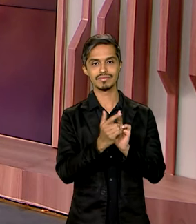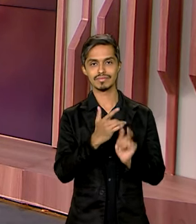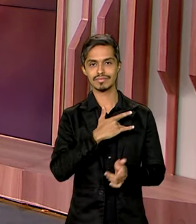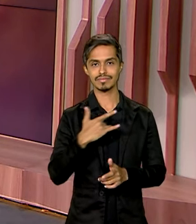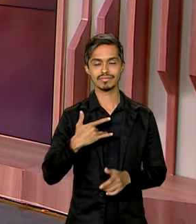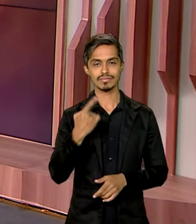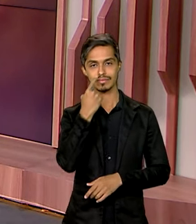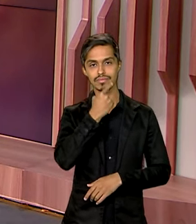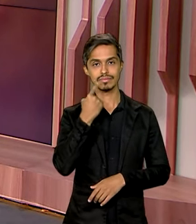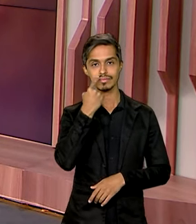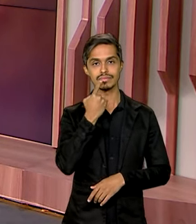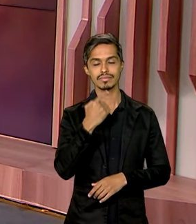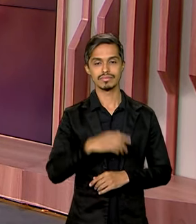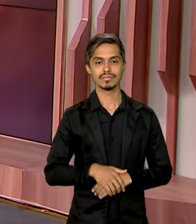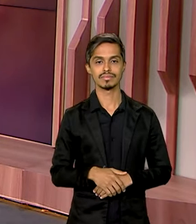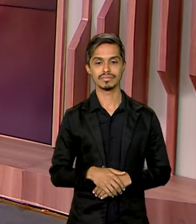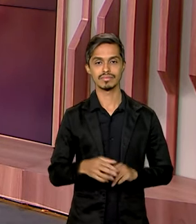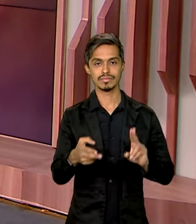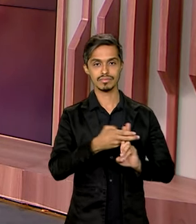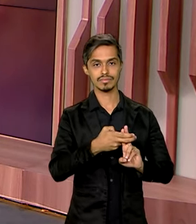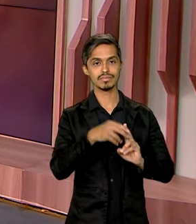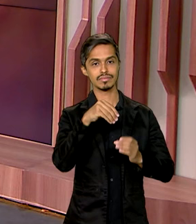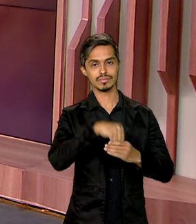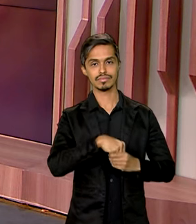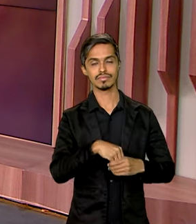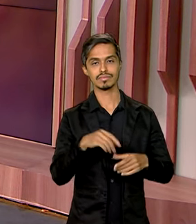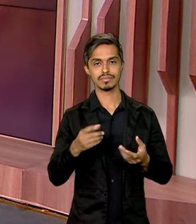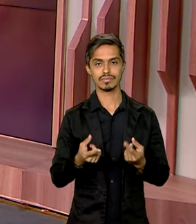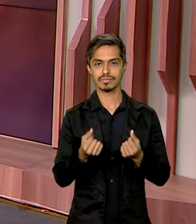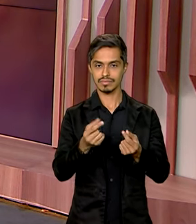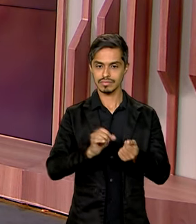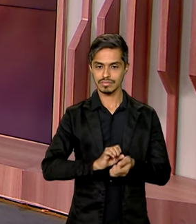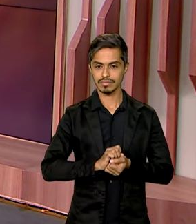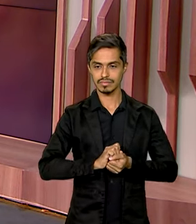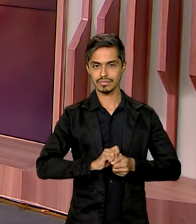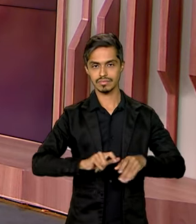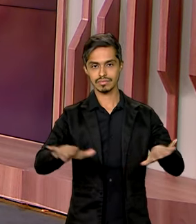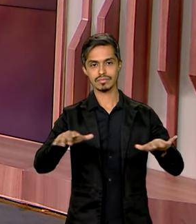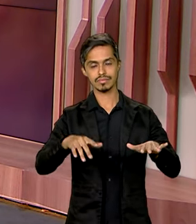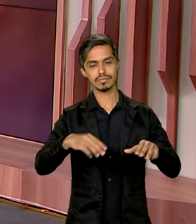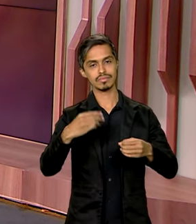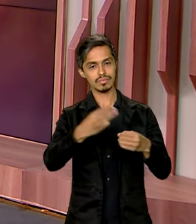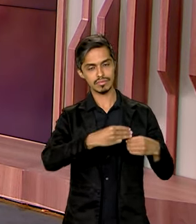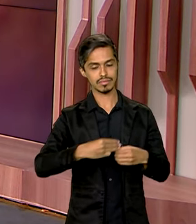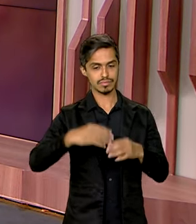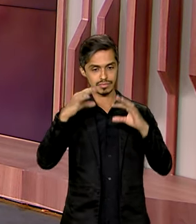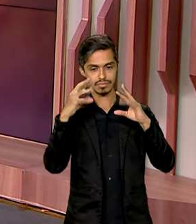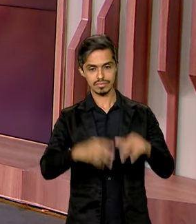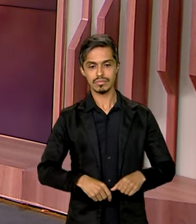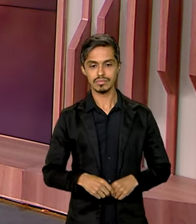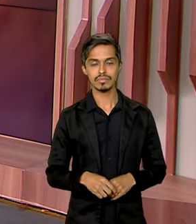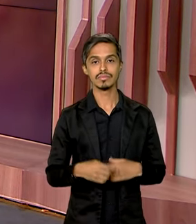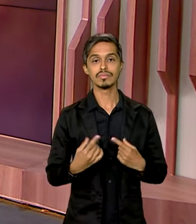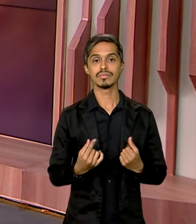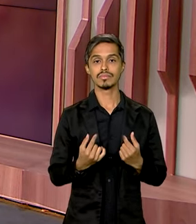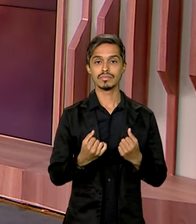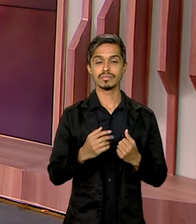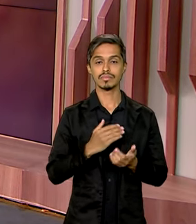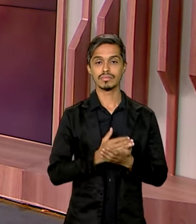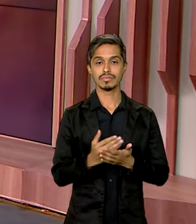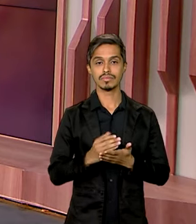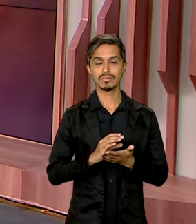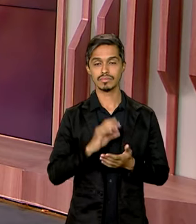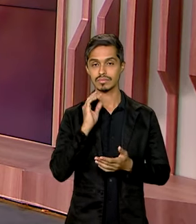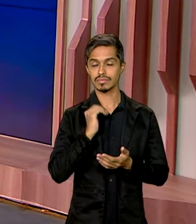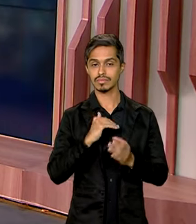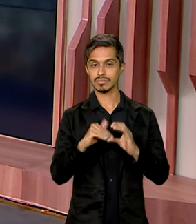bucal no Sistema Único de Saúde. Esses recursos serão repartidos por todos os municípios brasileiros e o dinheiro começou a ser